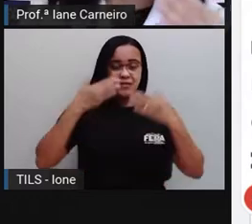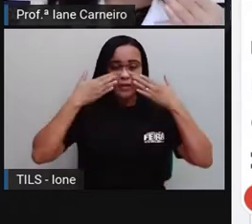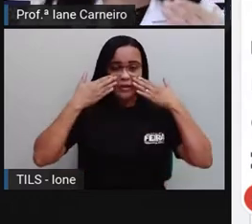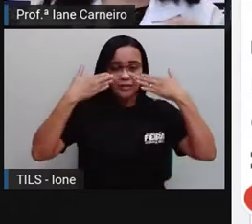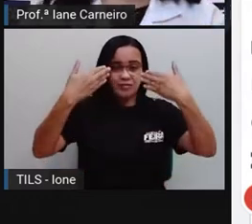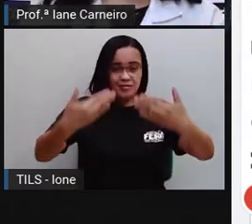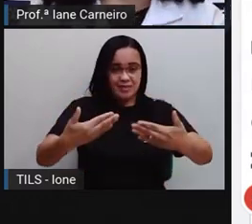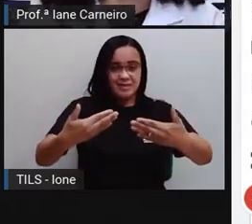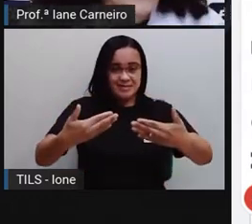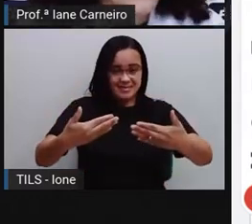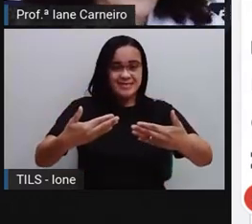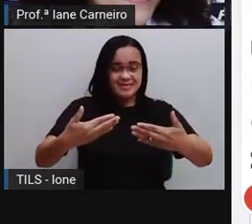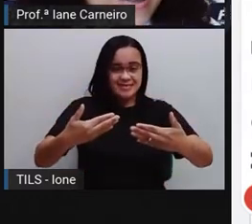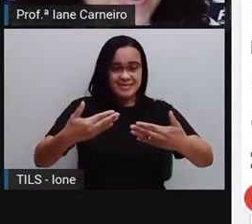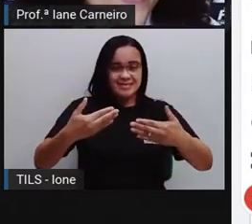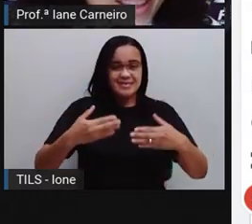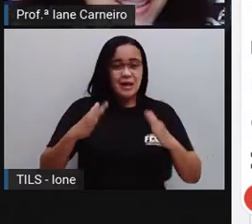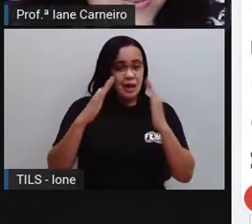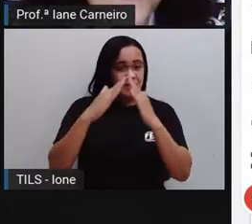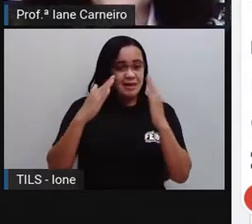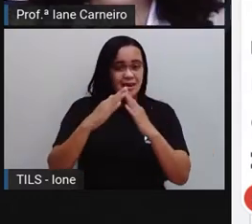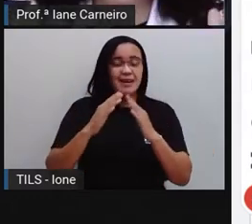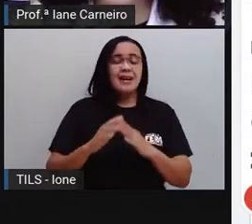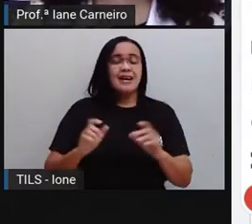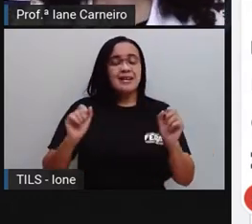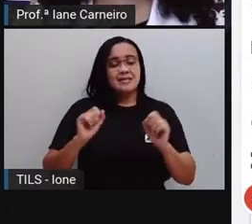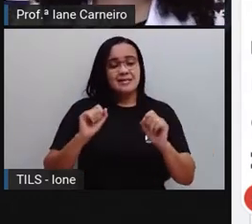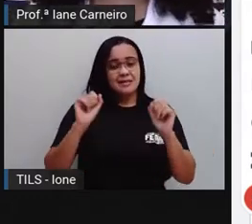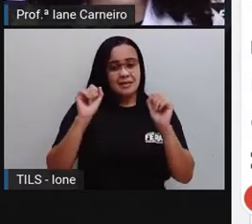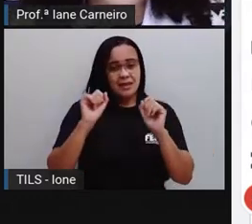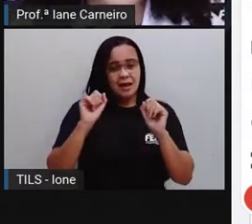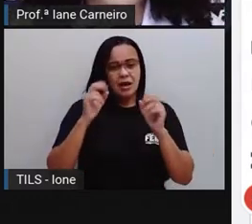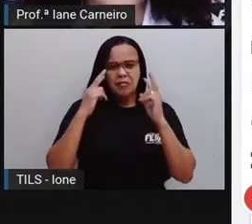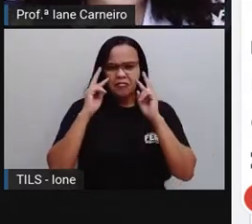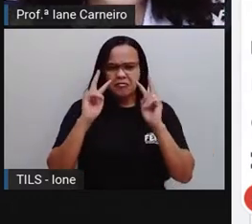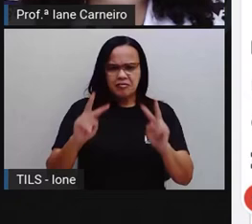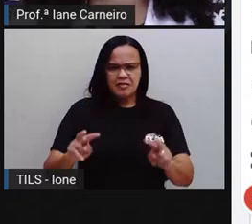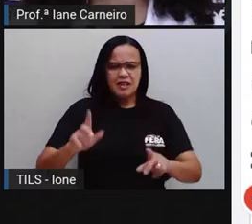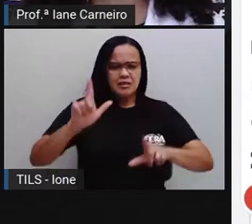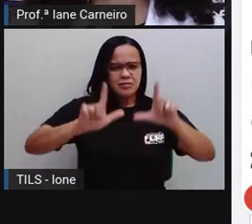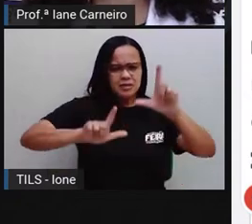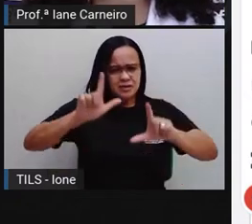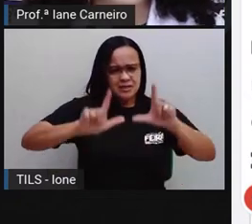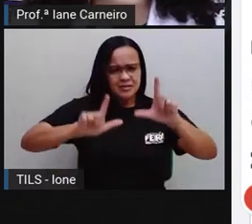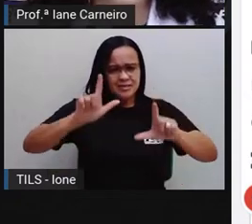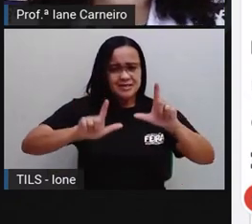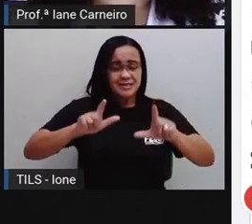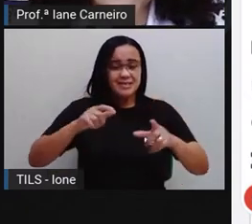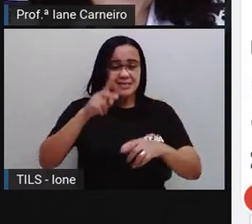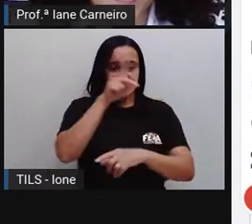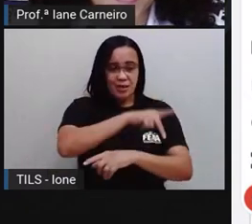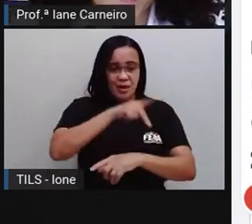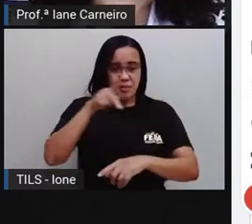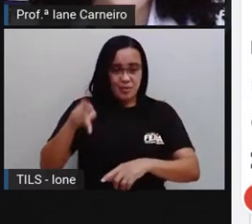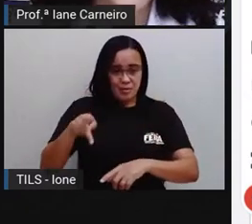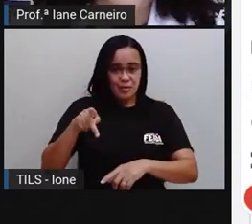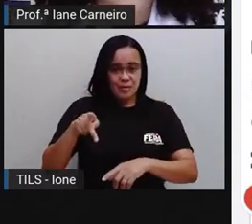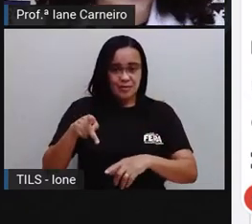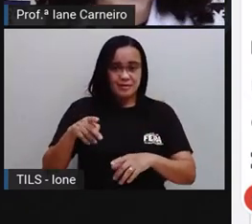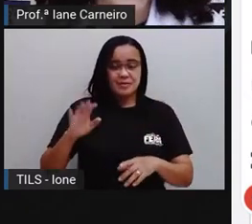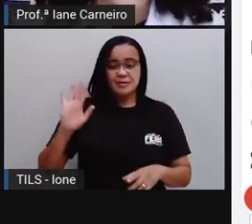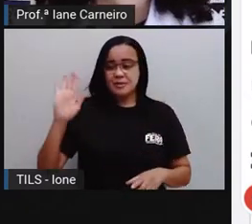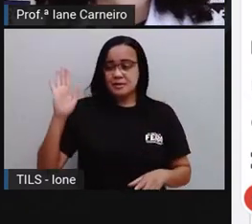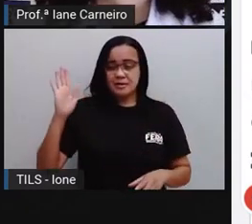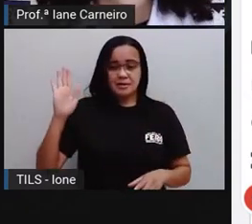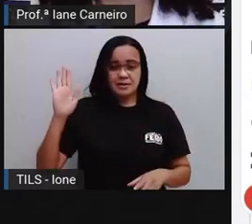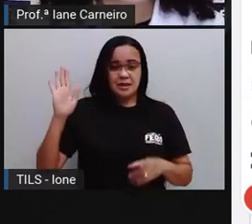você está em casa me vendo pela televisão, não é isso? Pronto. Então, a Pró não falou que a mão, a luva amarela seria a mão